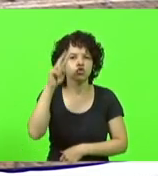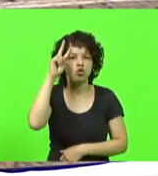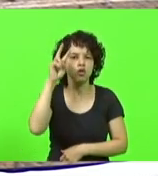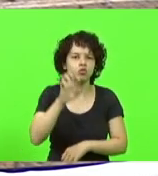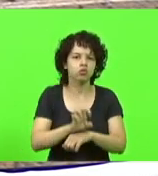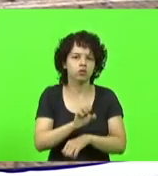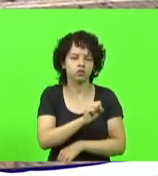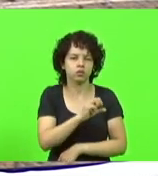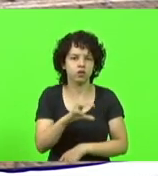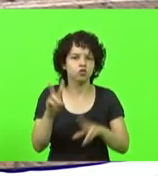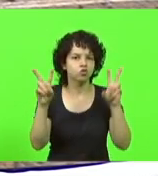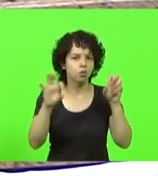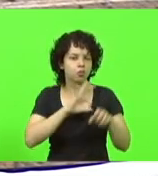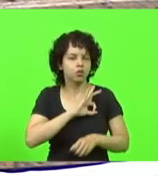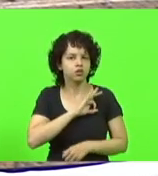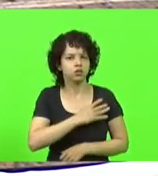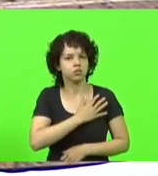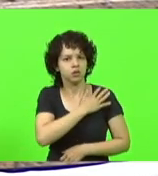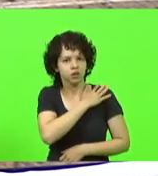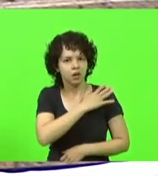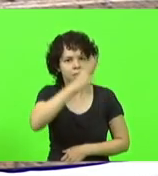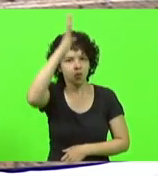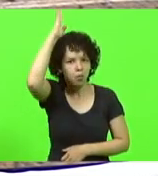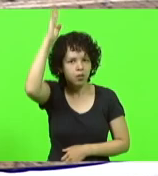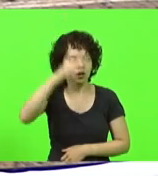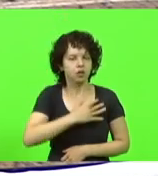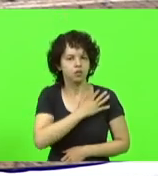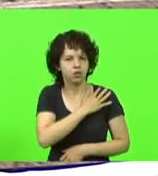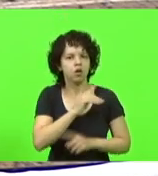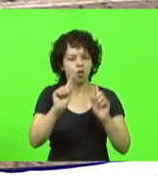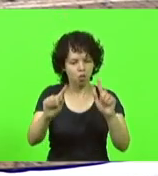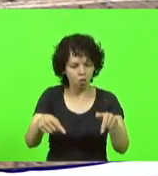respeito à polícia militar e bombeiro militar. Desconta em mim.